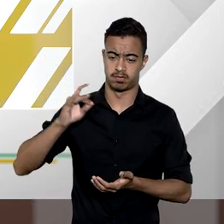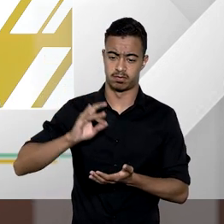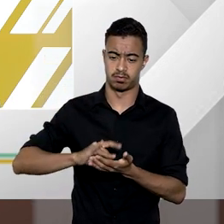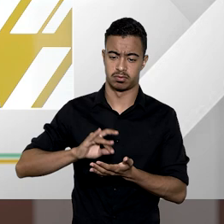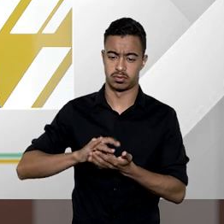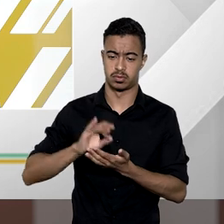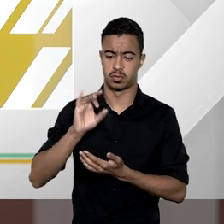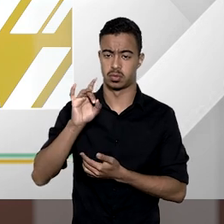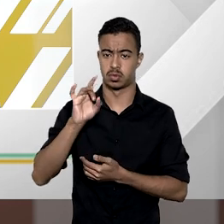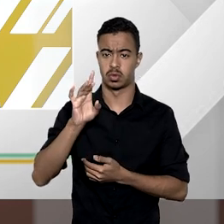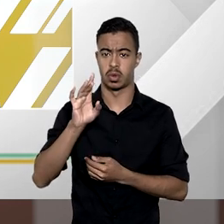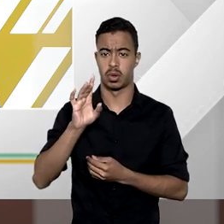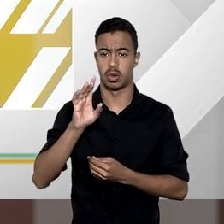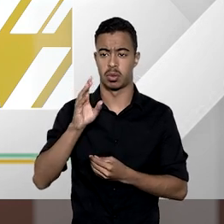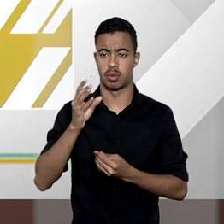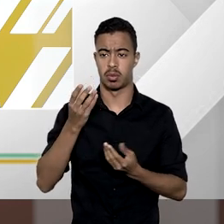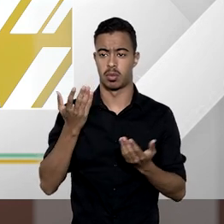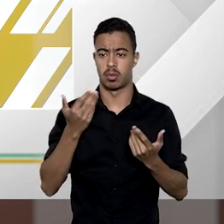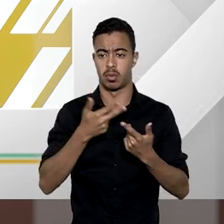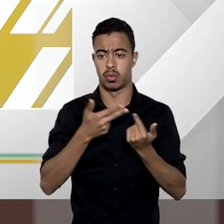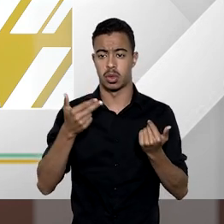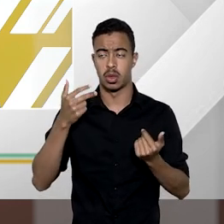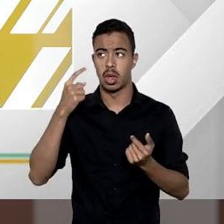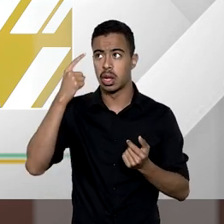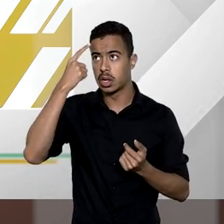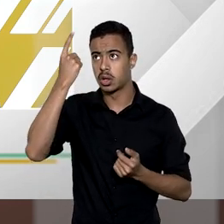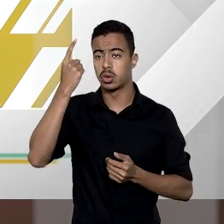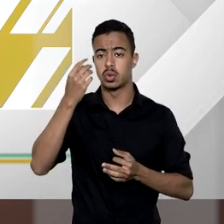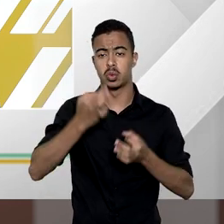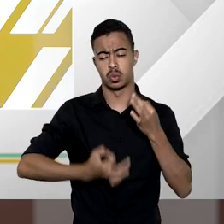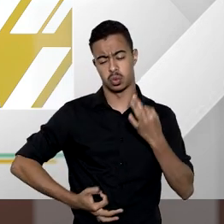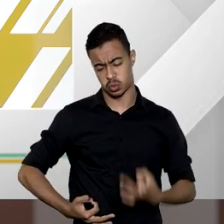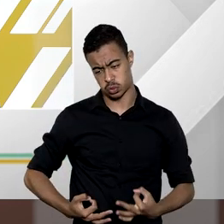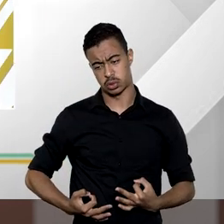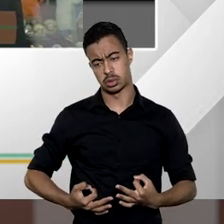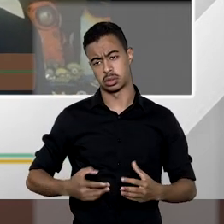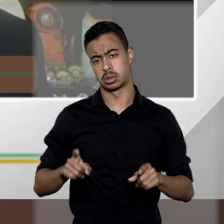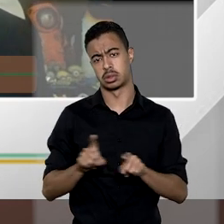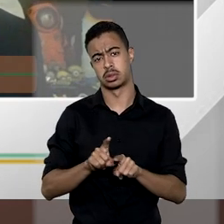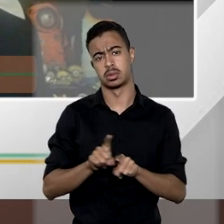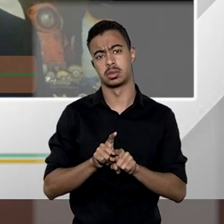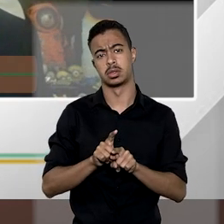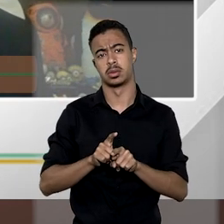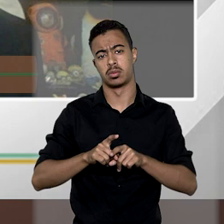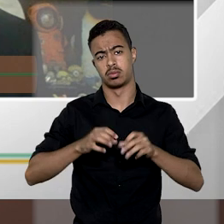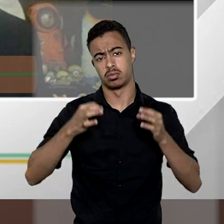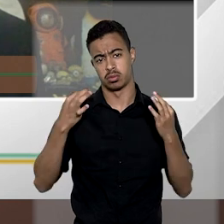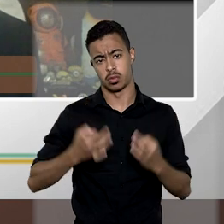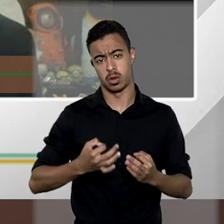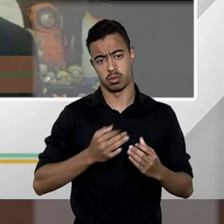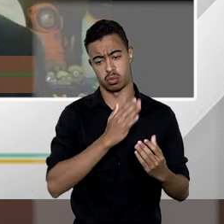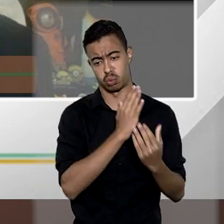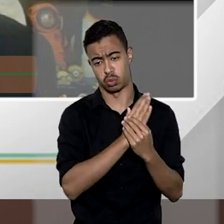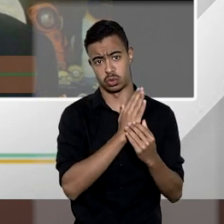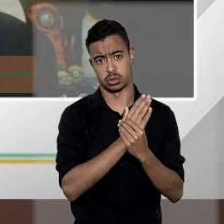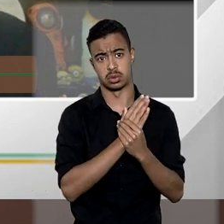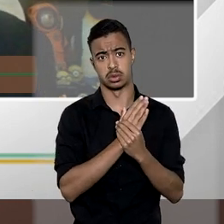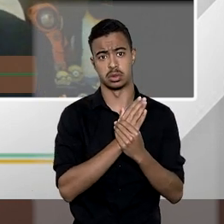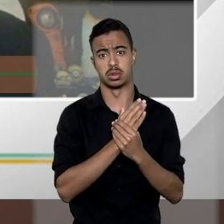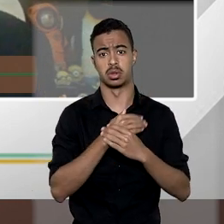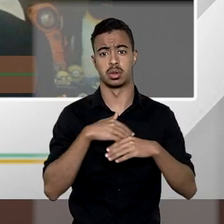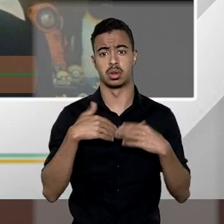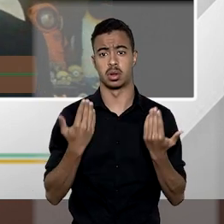realmente apenas a implementação da ideia de justiça e também da efetividade do processo